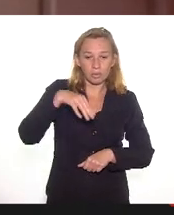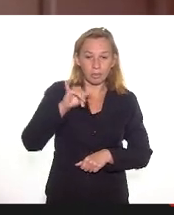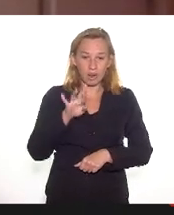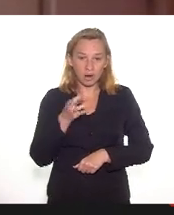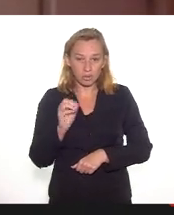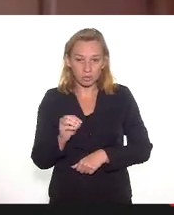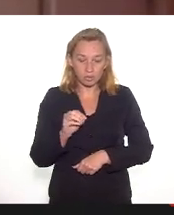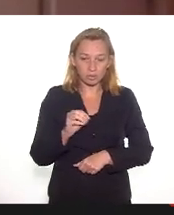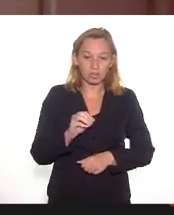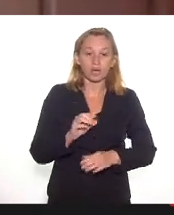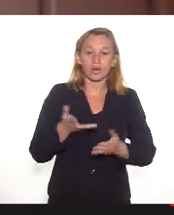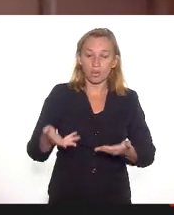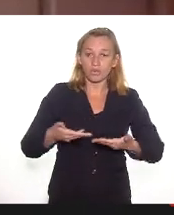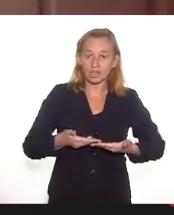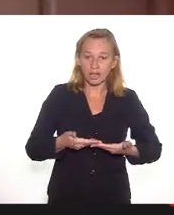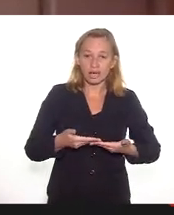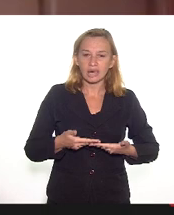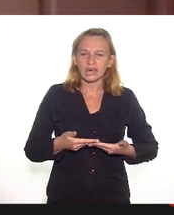convidar, então,